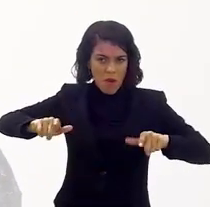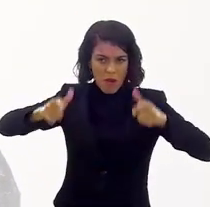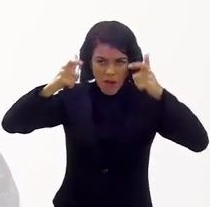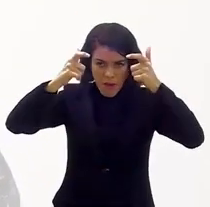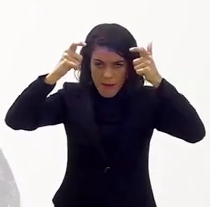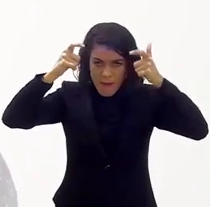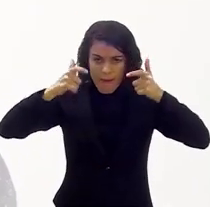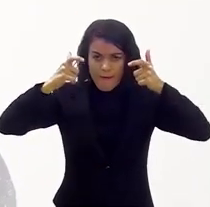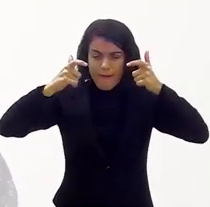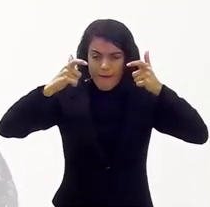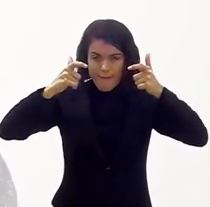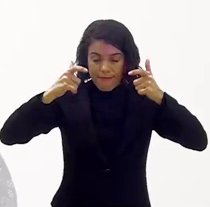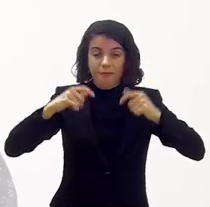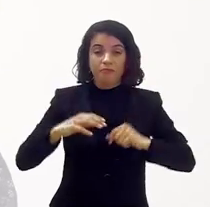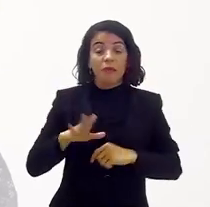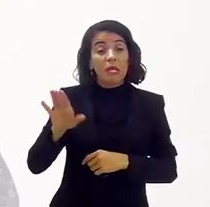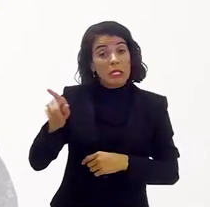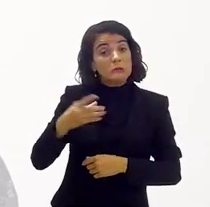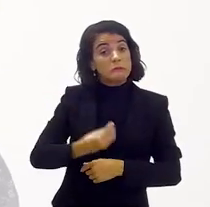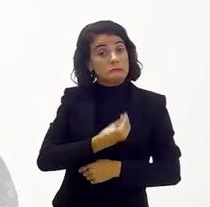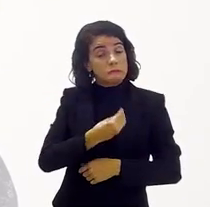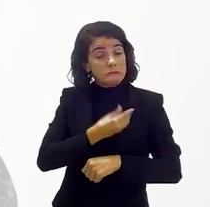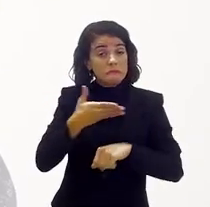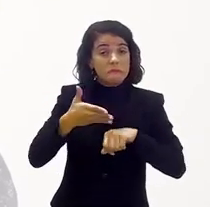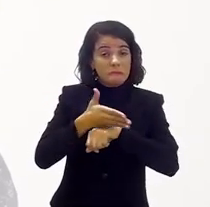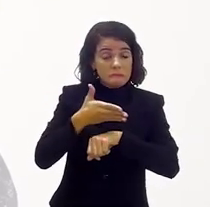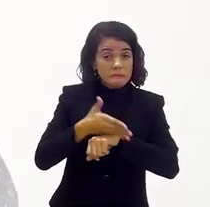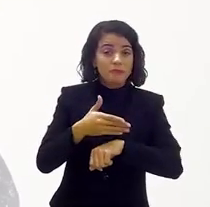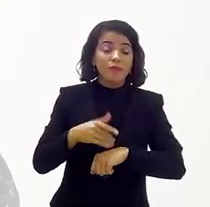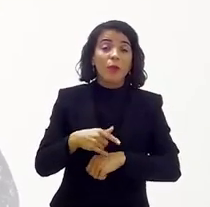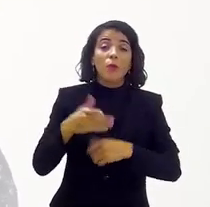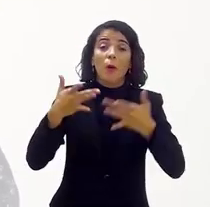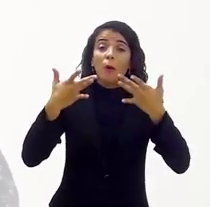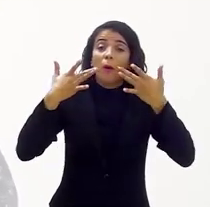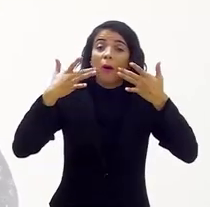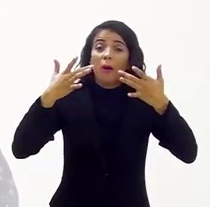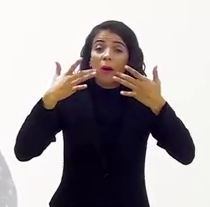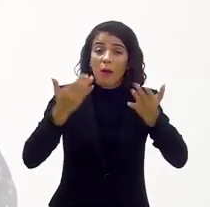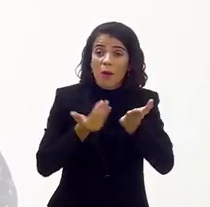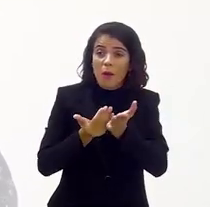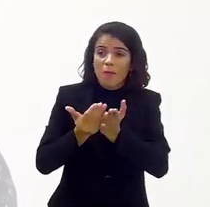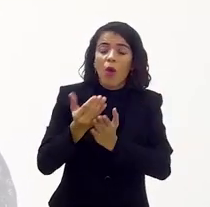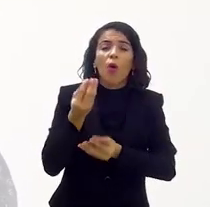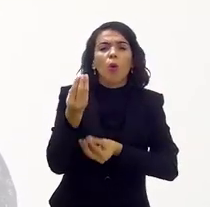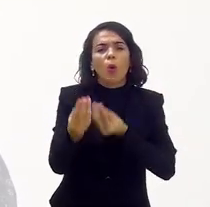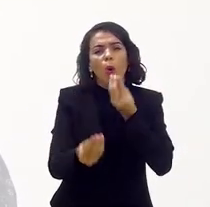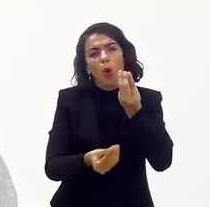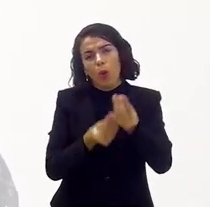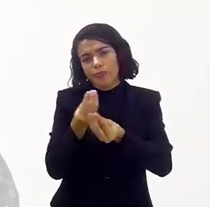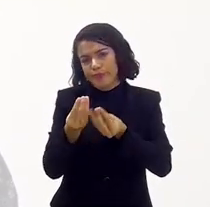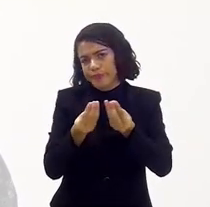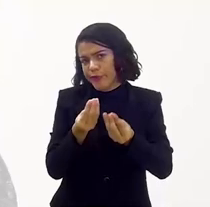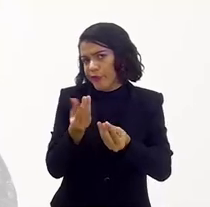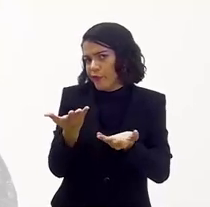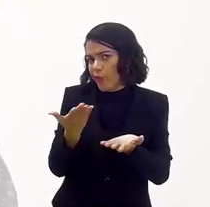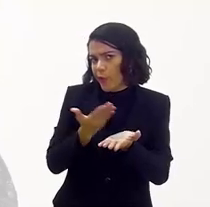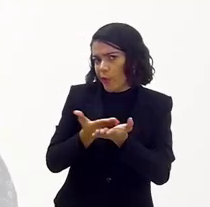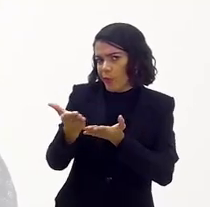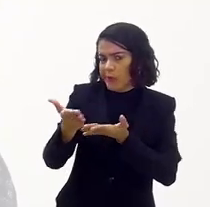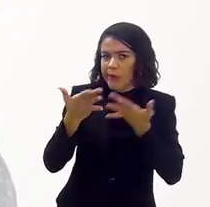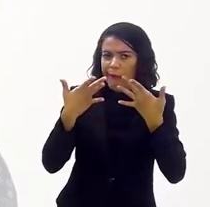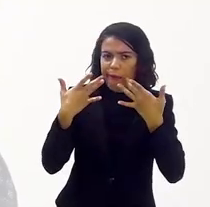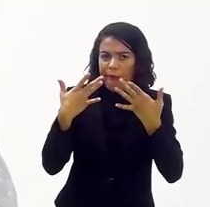enfim, eu tive que levar esse elenco daqui. Mas eles participavam. Então, o espetáculo começava, eu falei, como é que eu vou começar esse